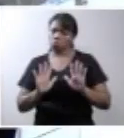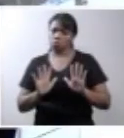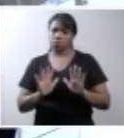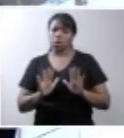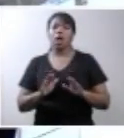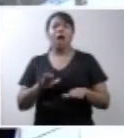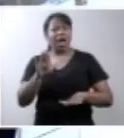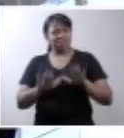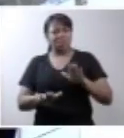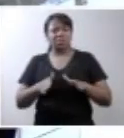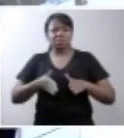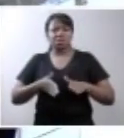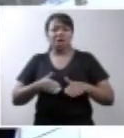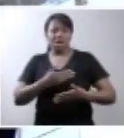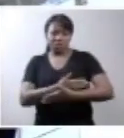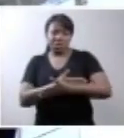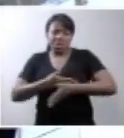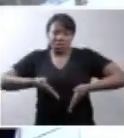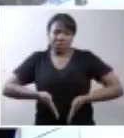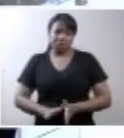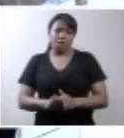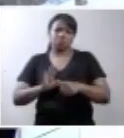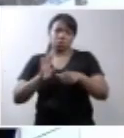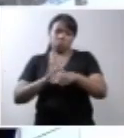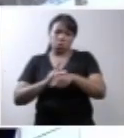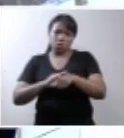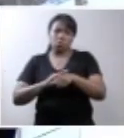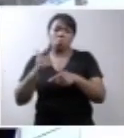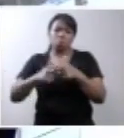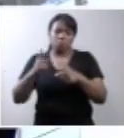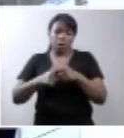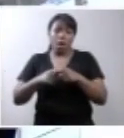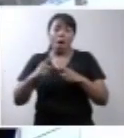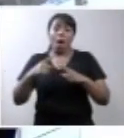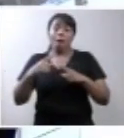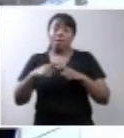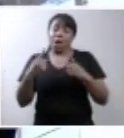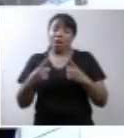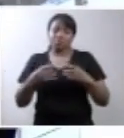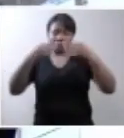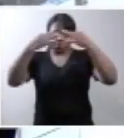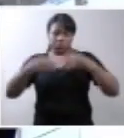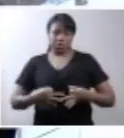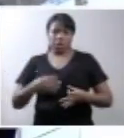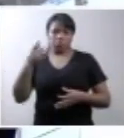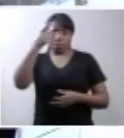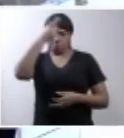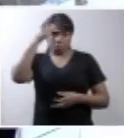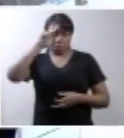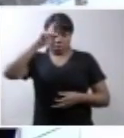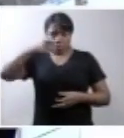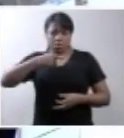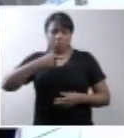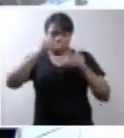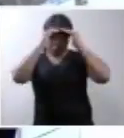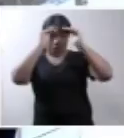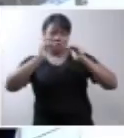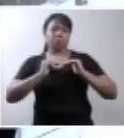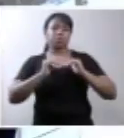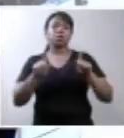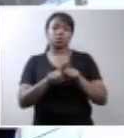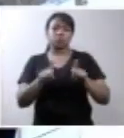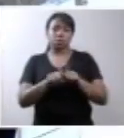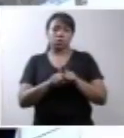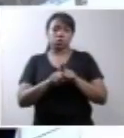crianças nascem doentes, não só com anencefalia, o que importa é a dignidade do ser, do ser humano, que deve ser respeitada